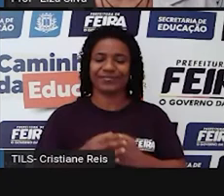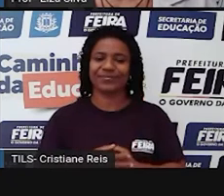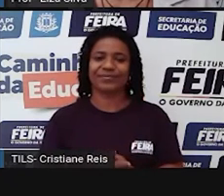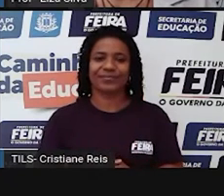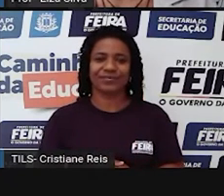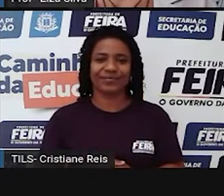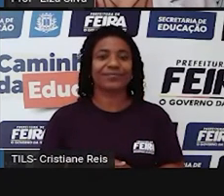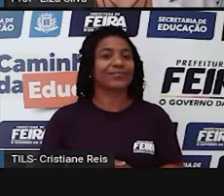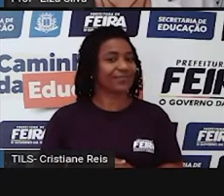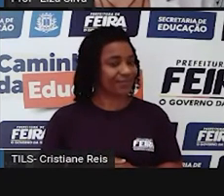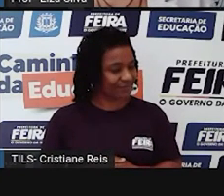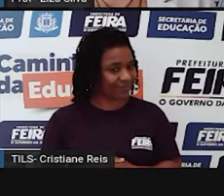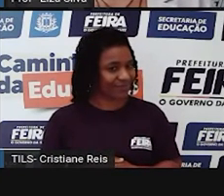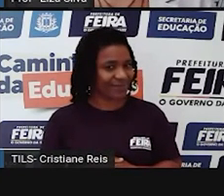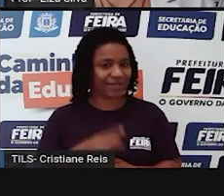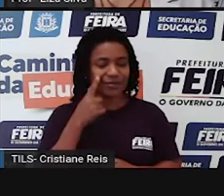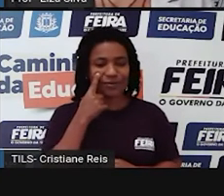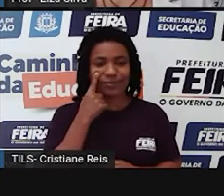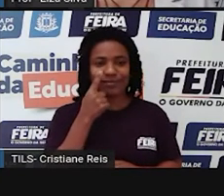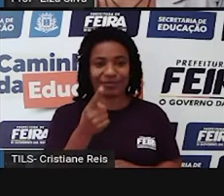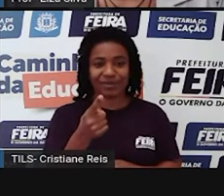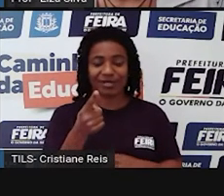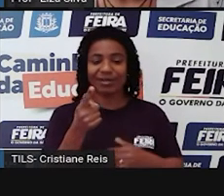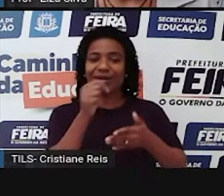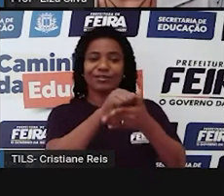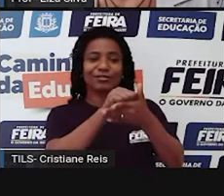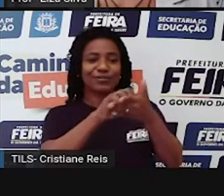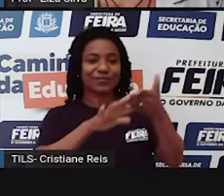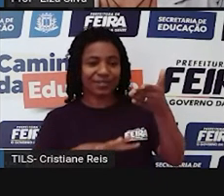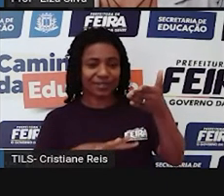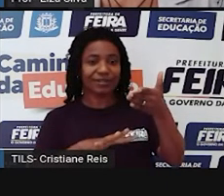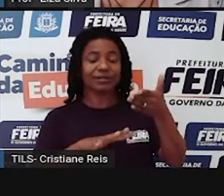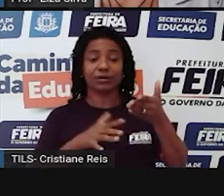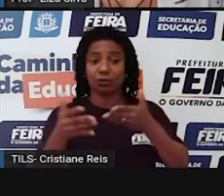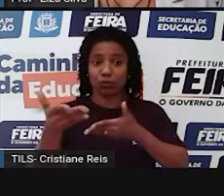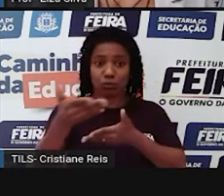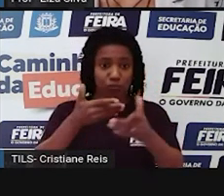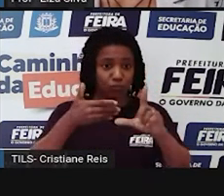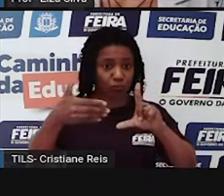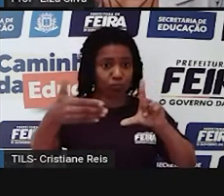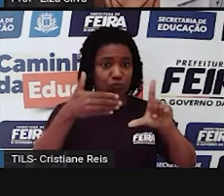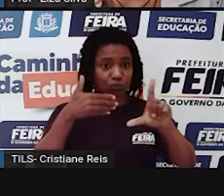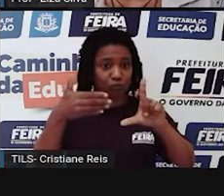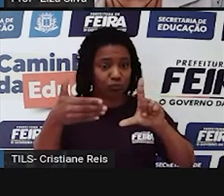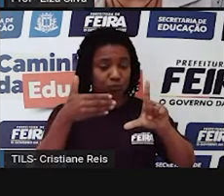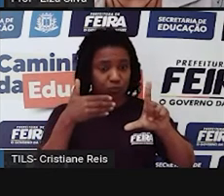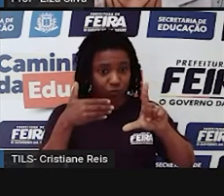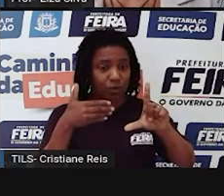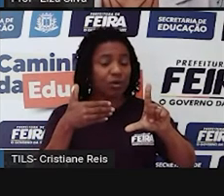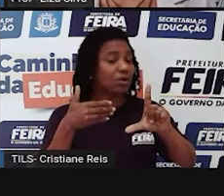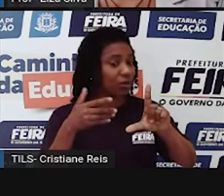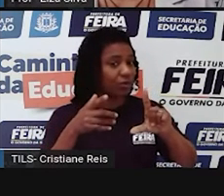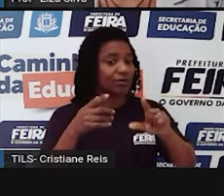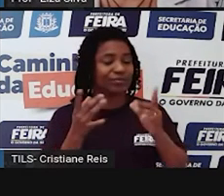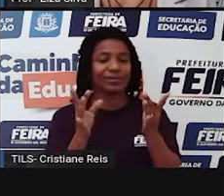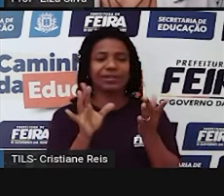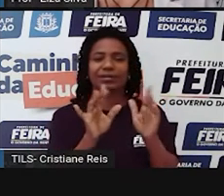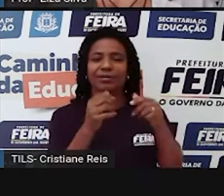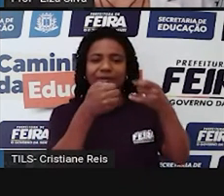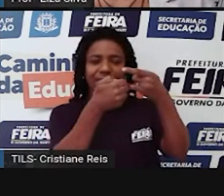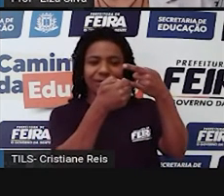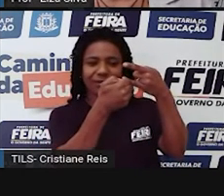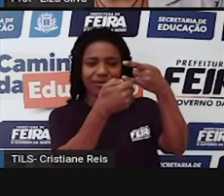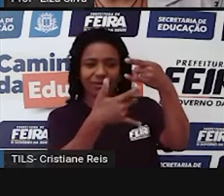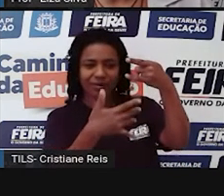Lembre-se que essas atividades interativas nós vamos deixar o link disponível